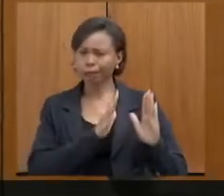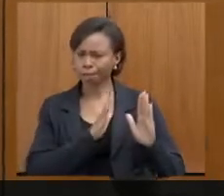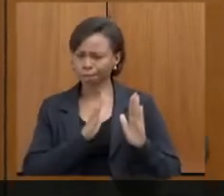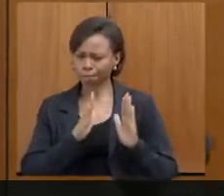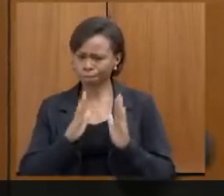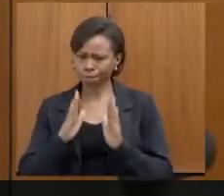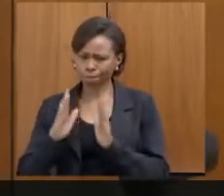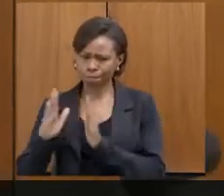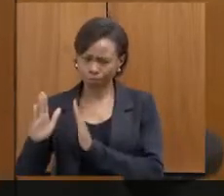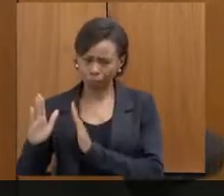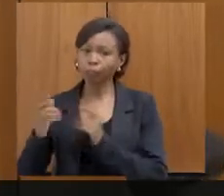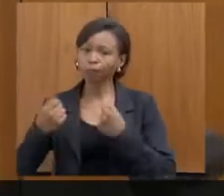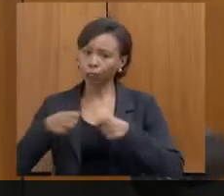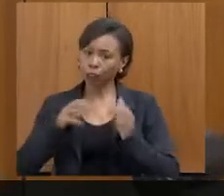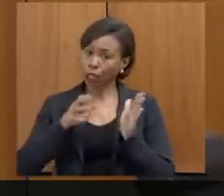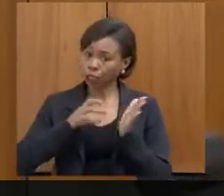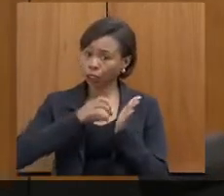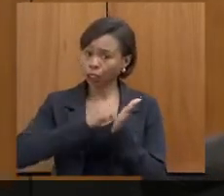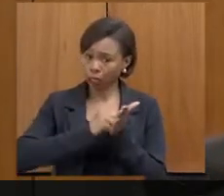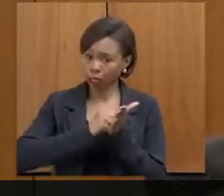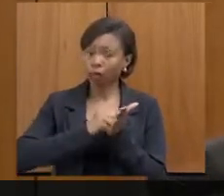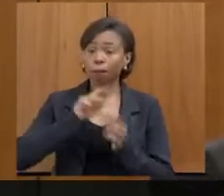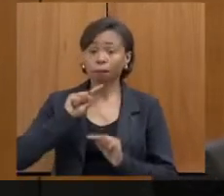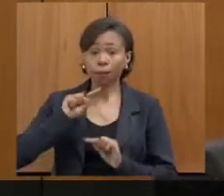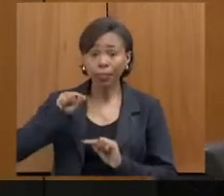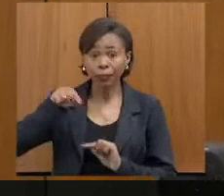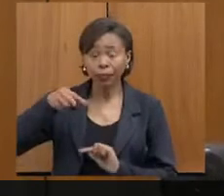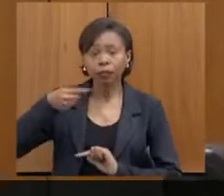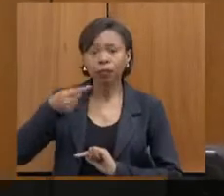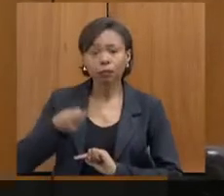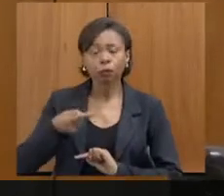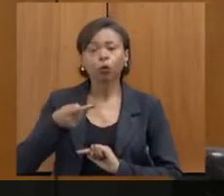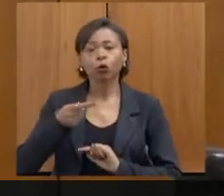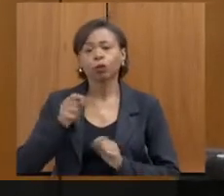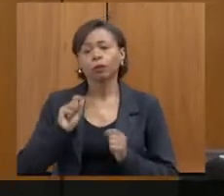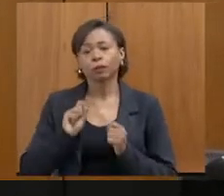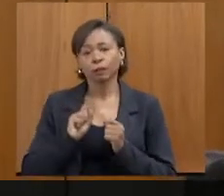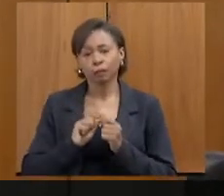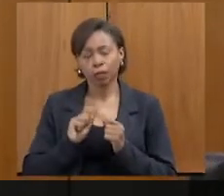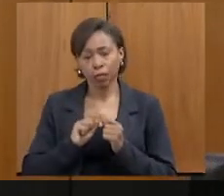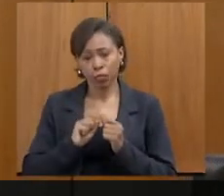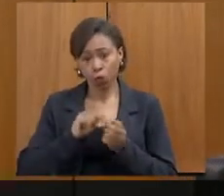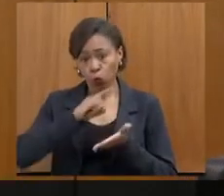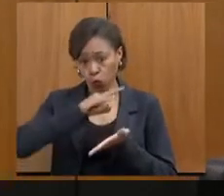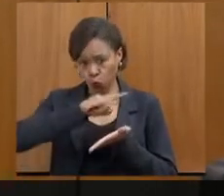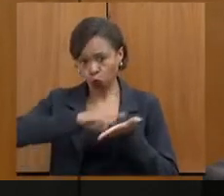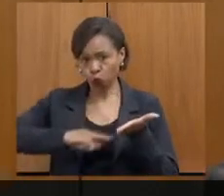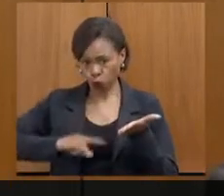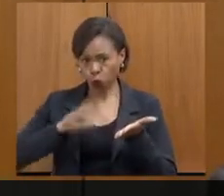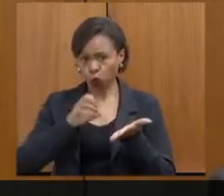registradas para a gente poder depois ter como fazer um documento.